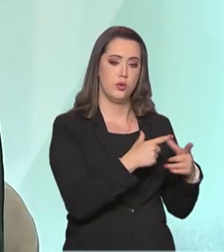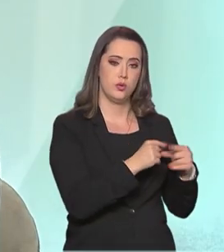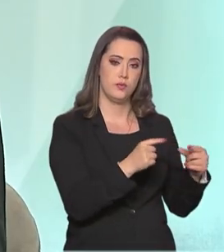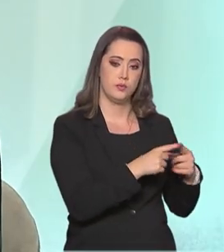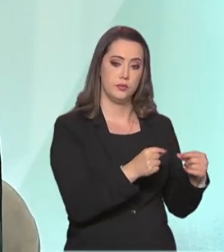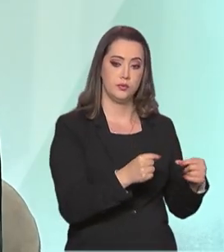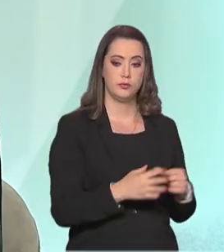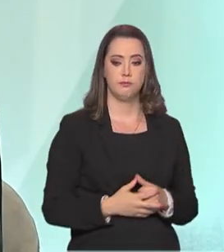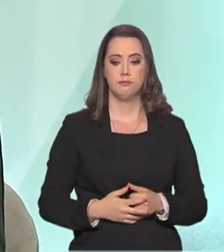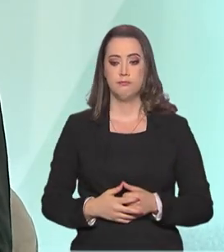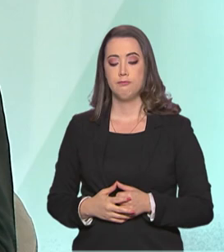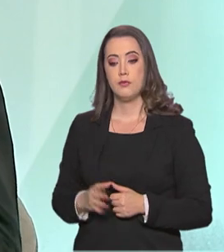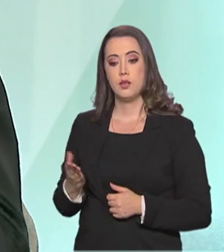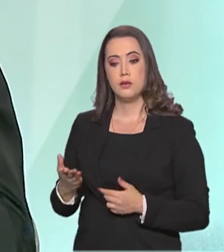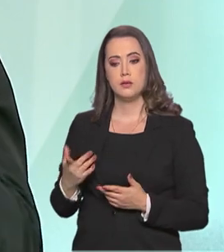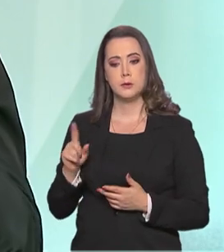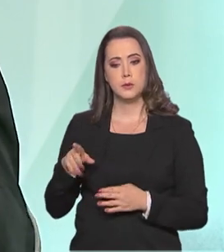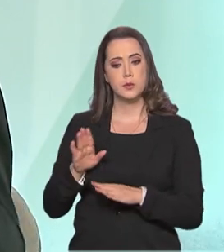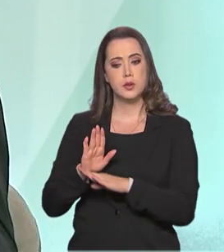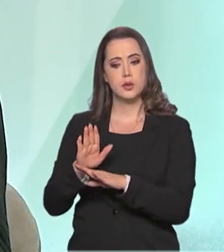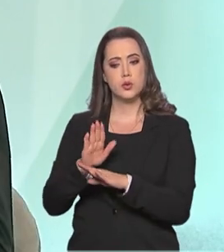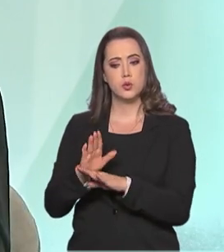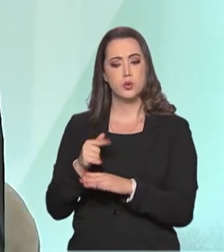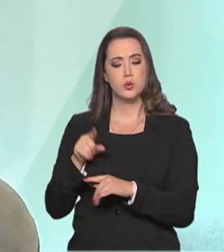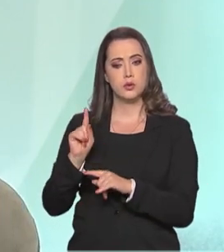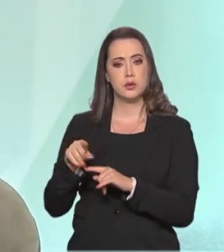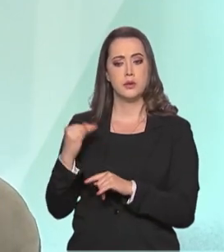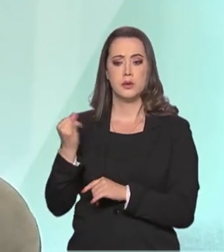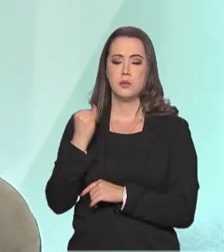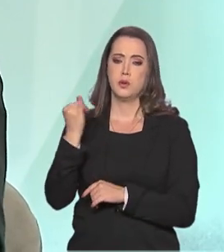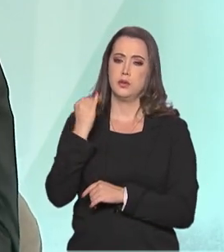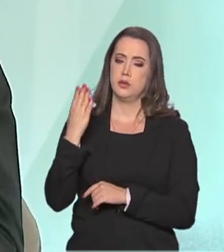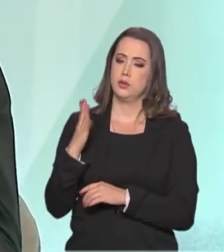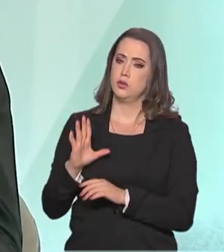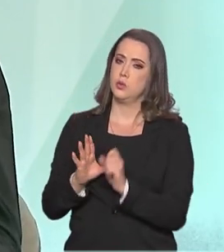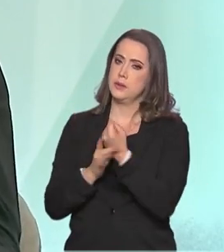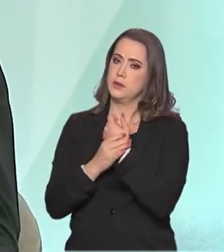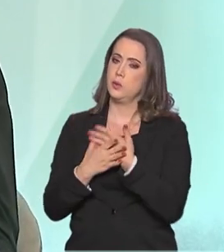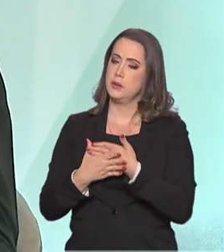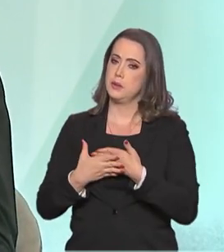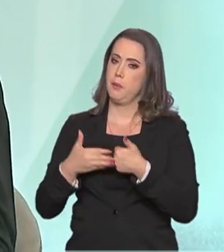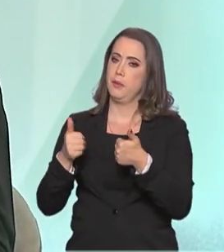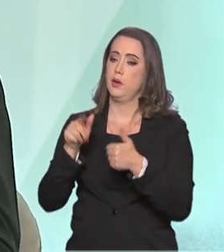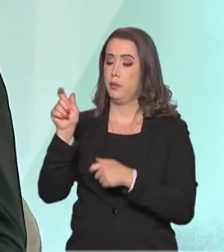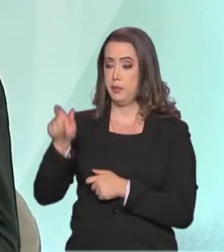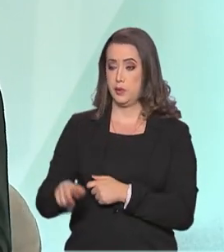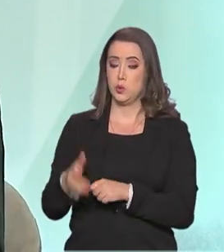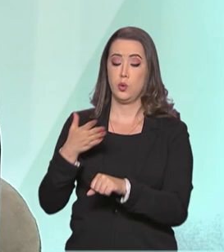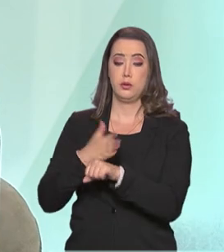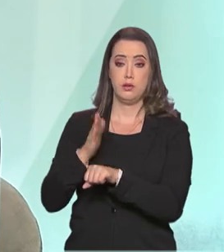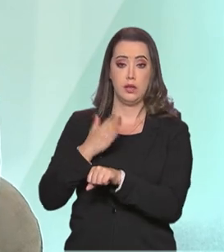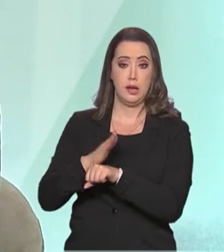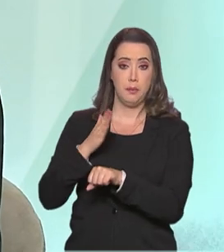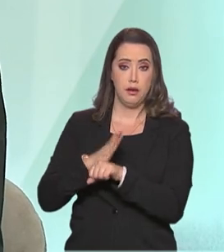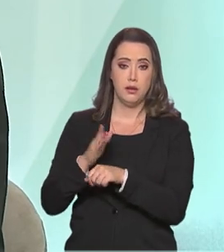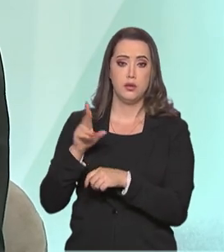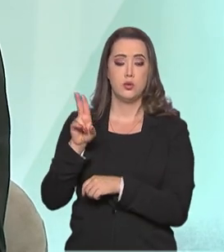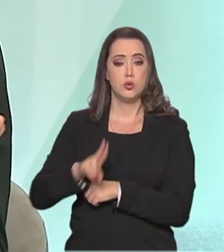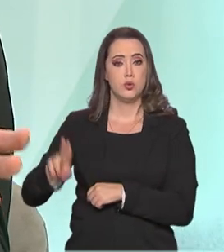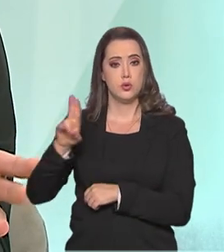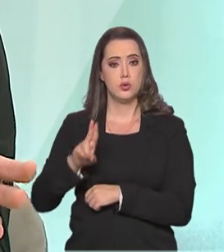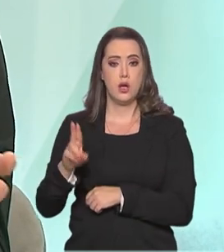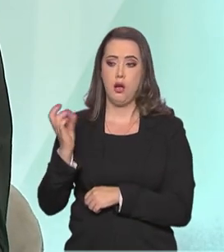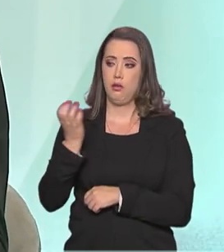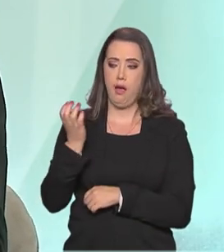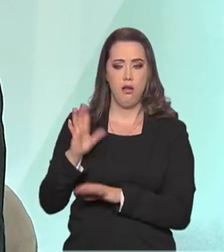auxílio que, óbvio, que dá uma segurança muito maior para o bolsista, né, de utilizar esse recurso